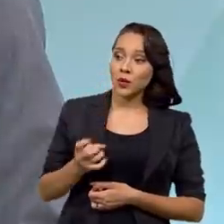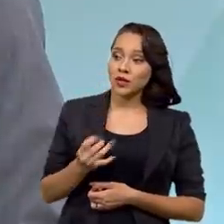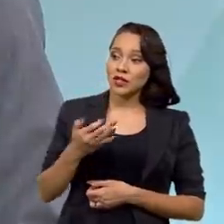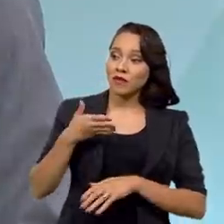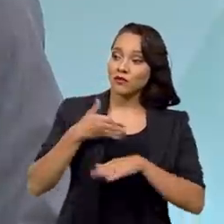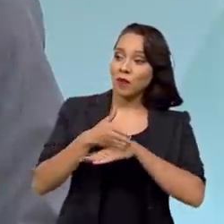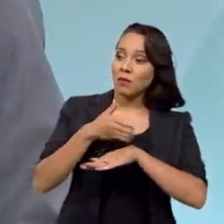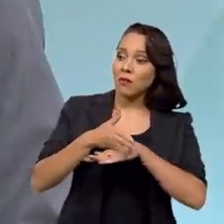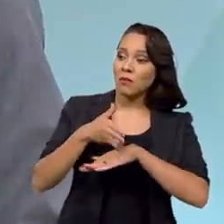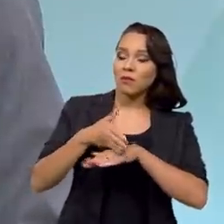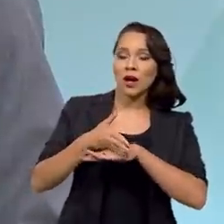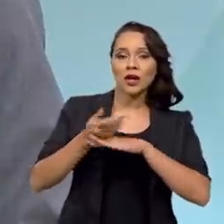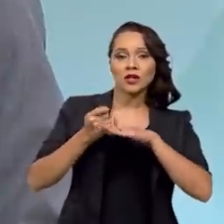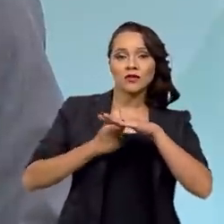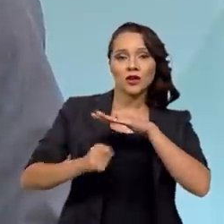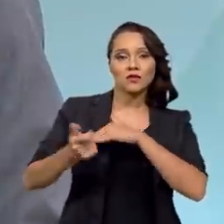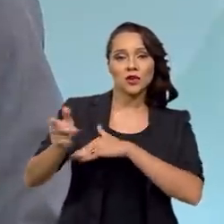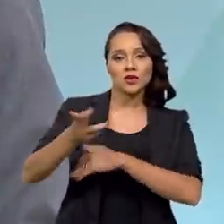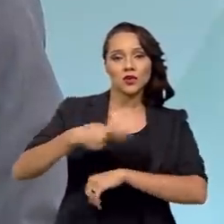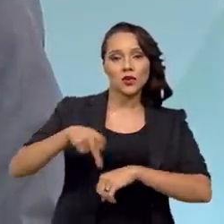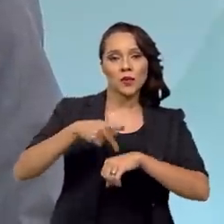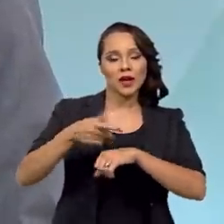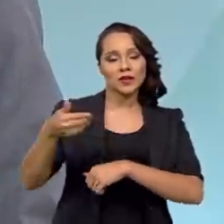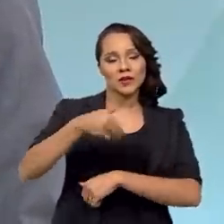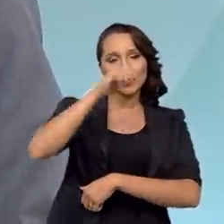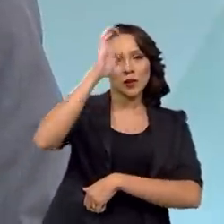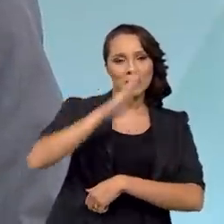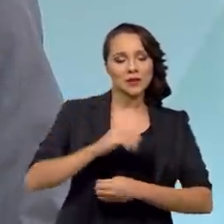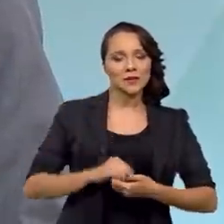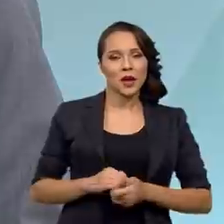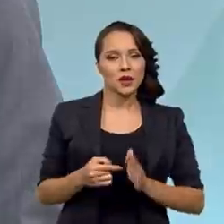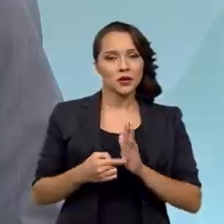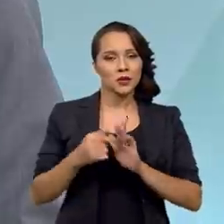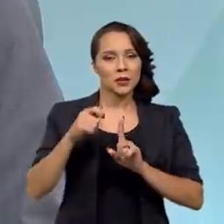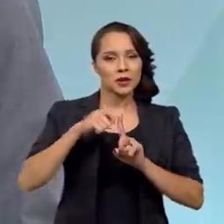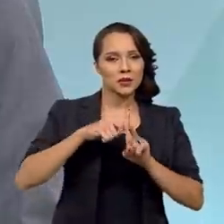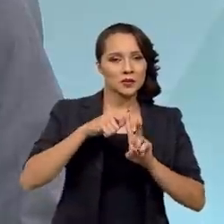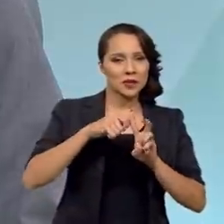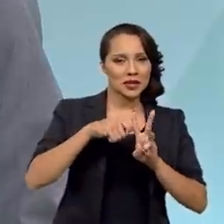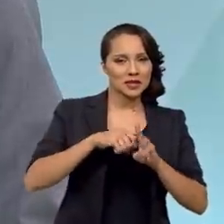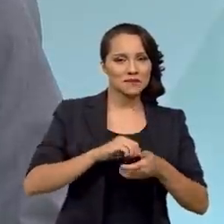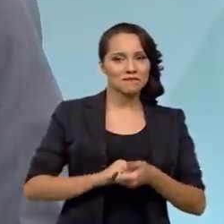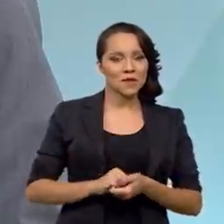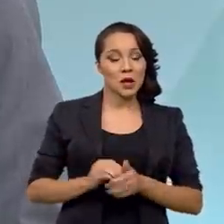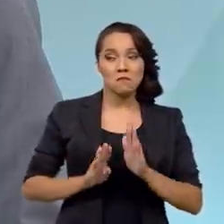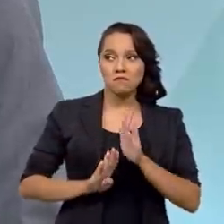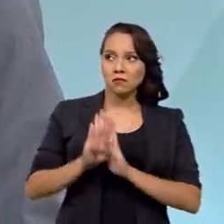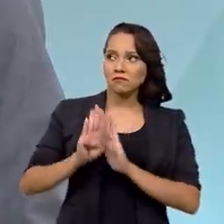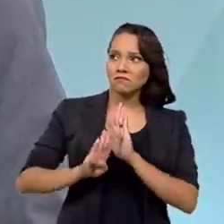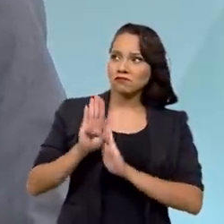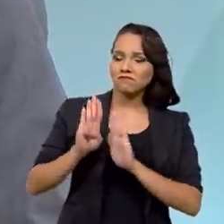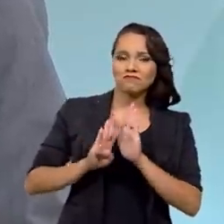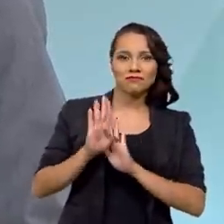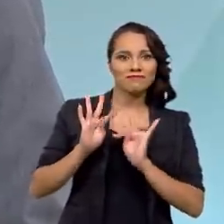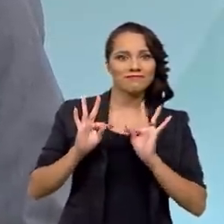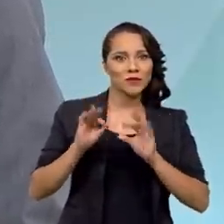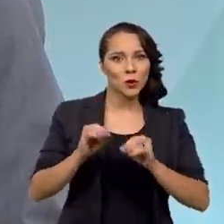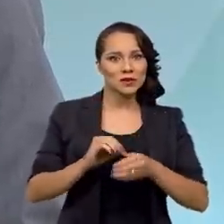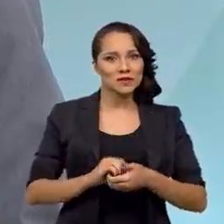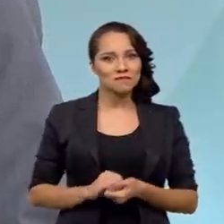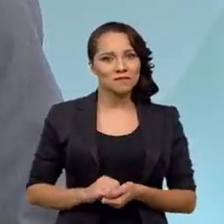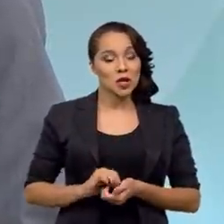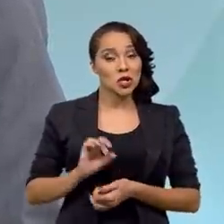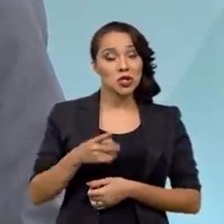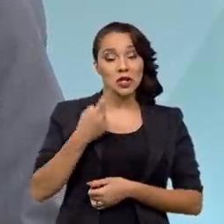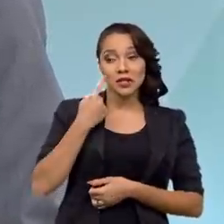entrada de investimentos estrangeiros no Brasil nos primeiros meses do ano, batendo todos os recordes. Basta você